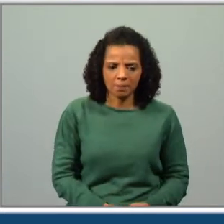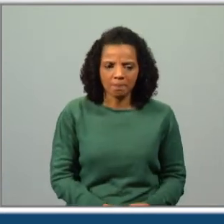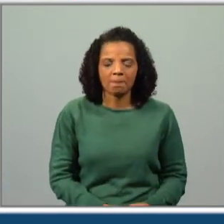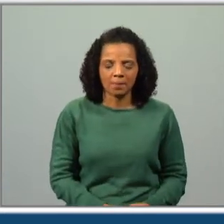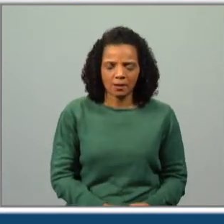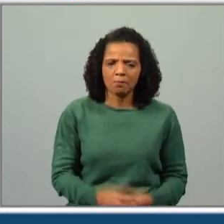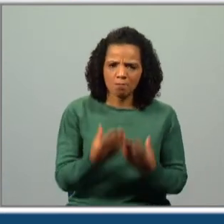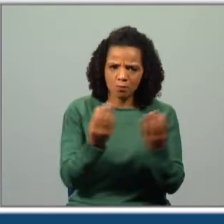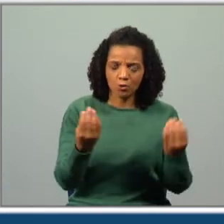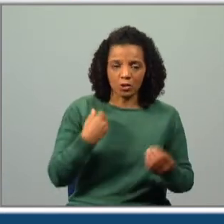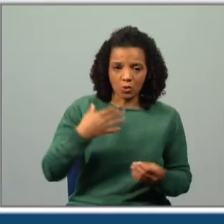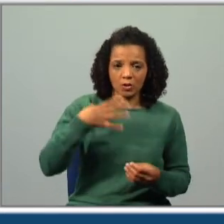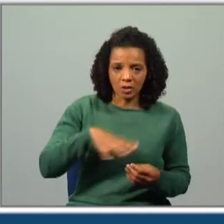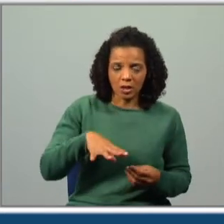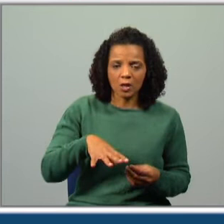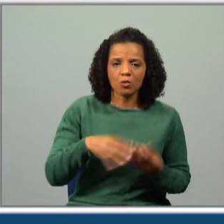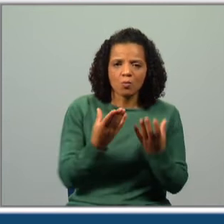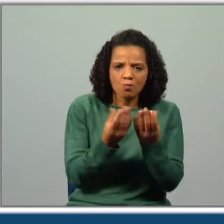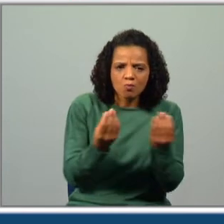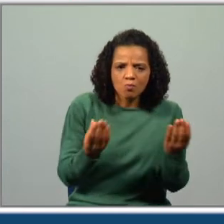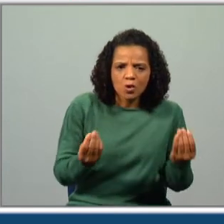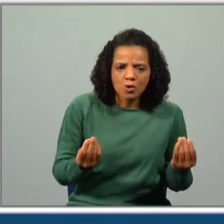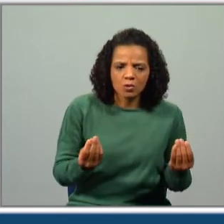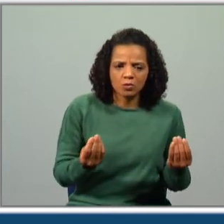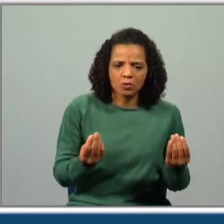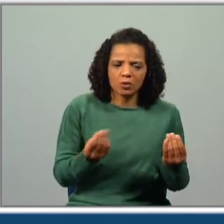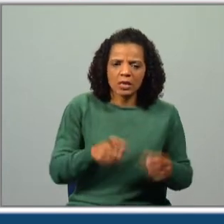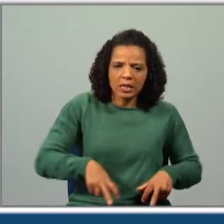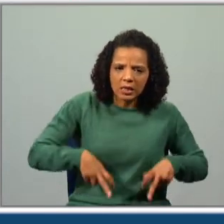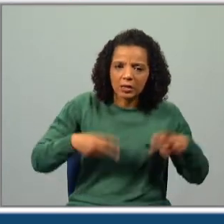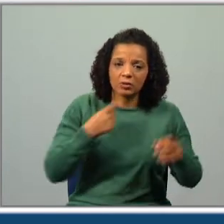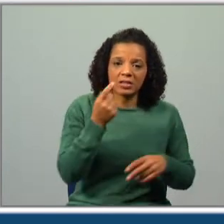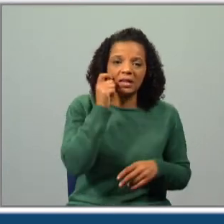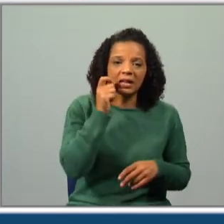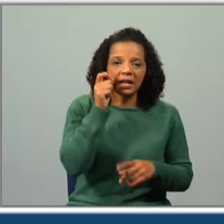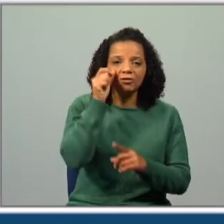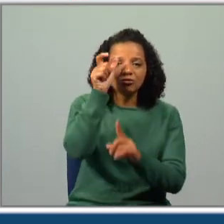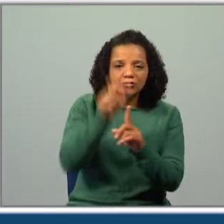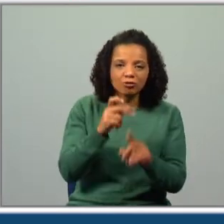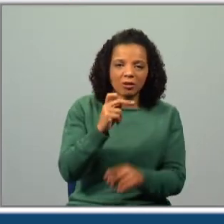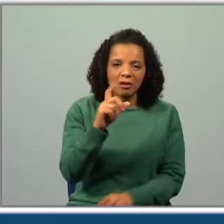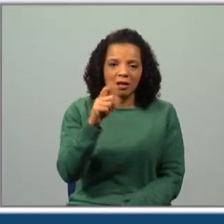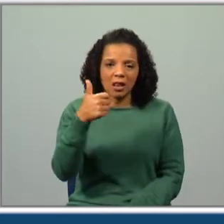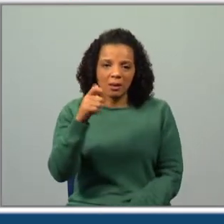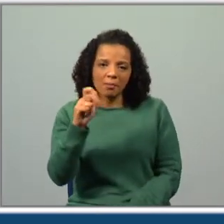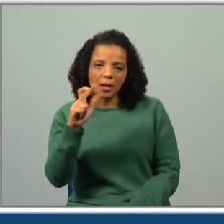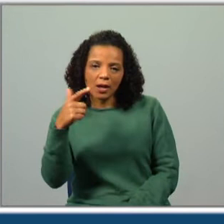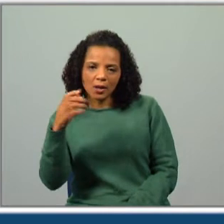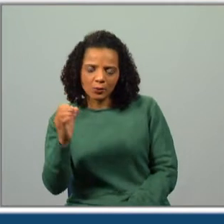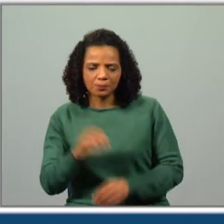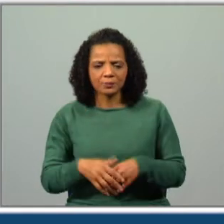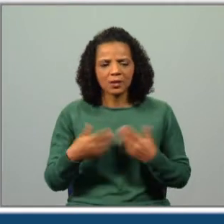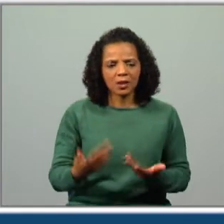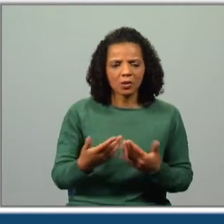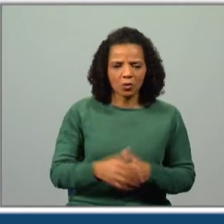Muito. Eu quero ser muito rico. Era aquilo que dizia o Alberto. Eu quero ser. Aqui o que vamos